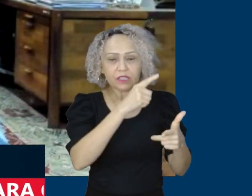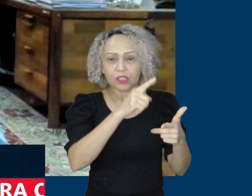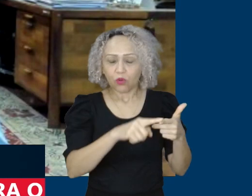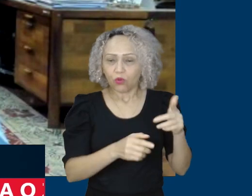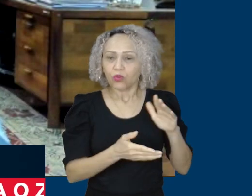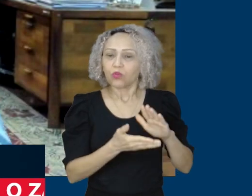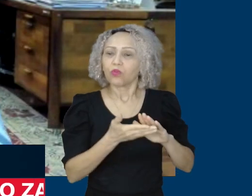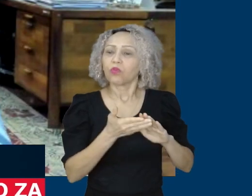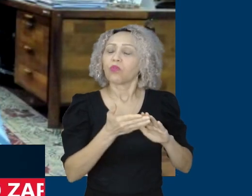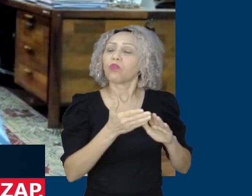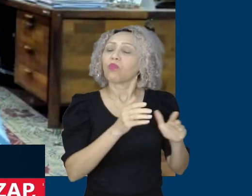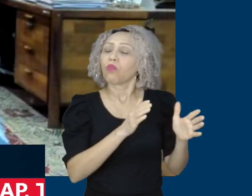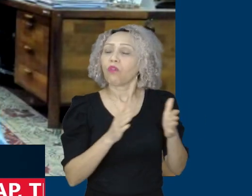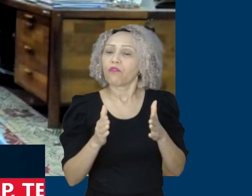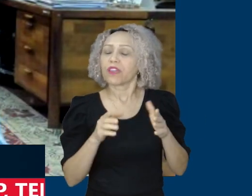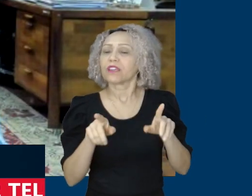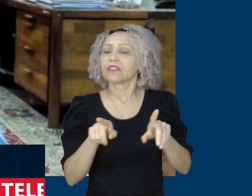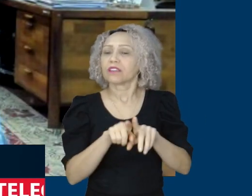presidenta Dilma,